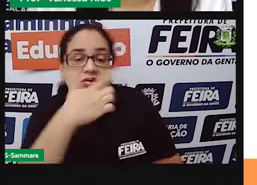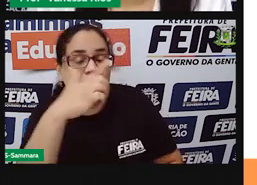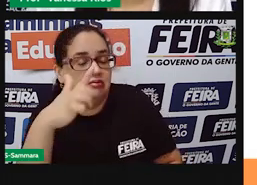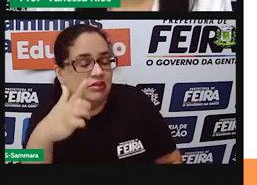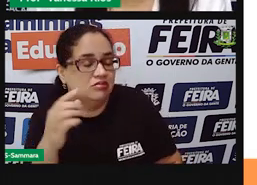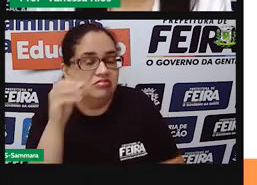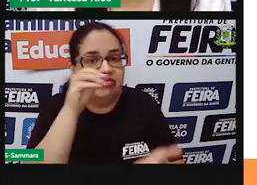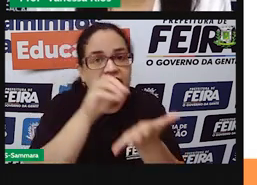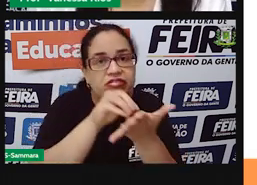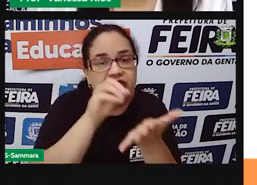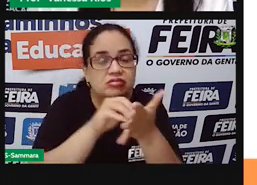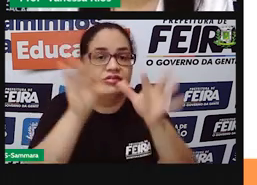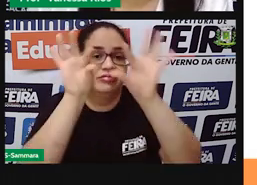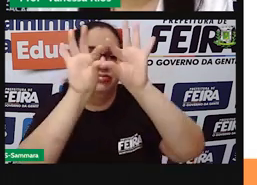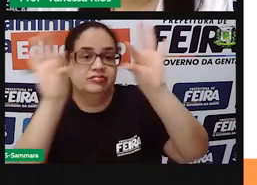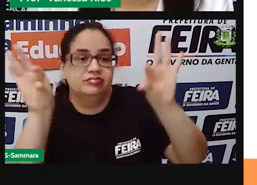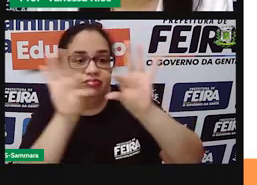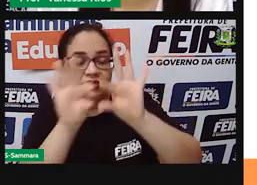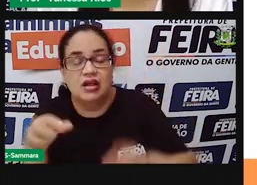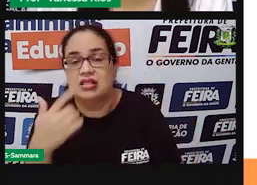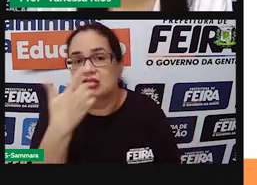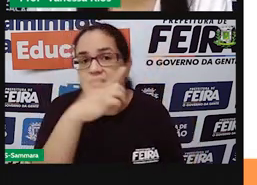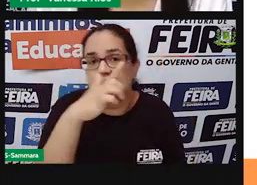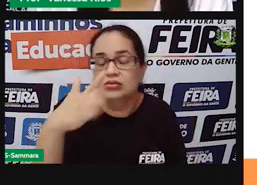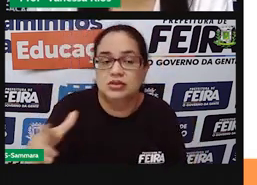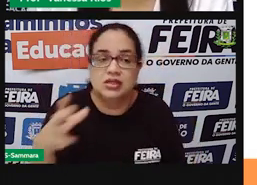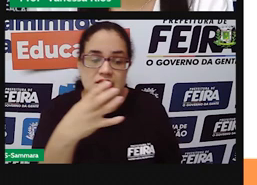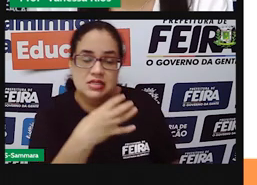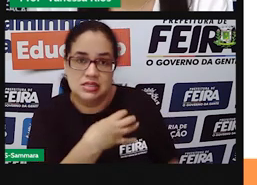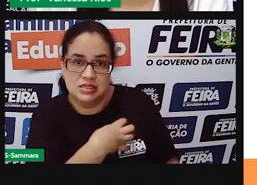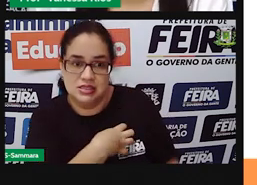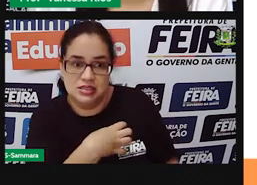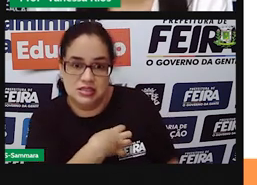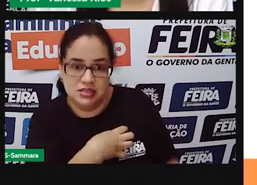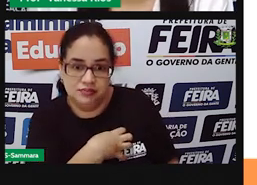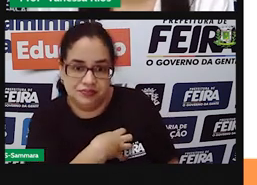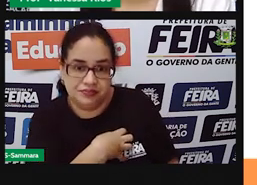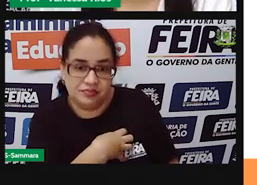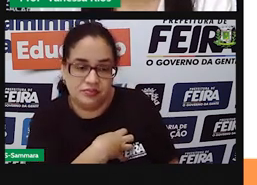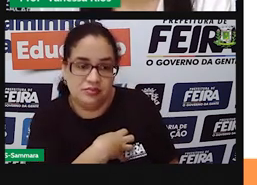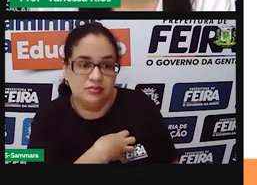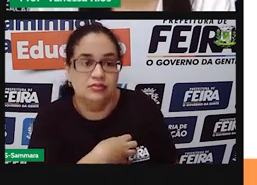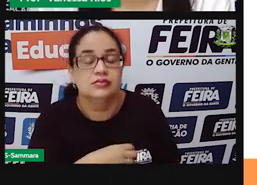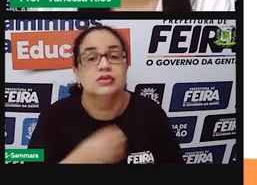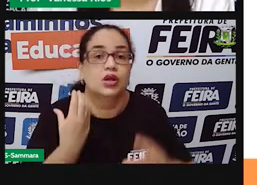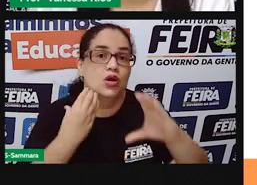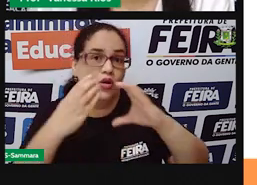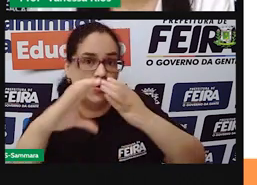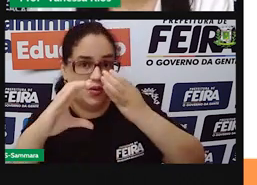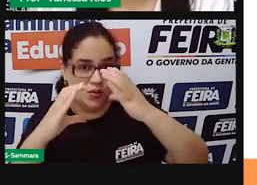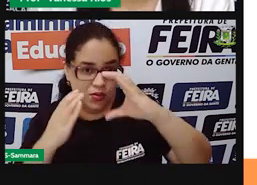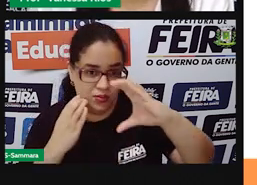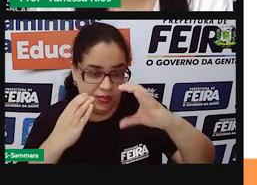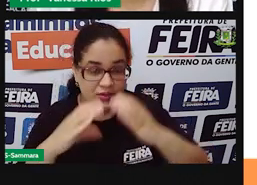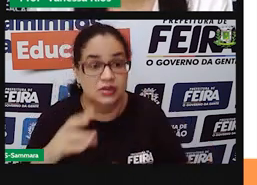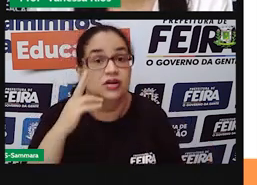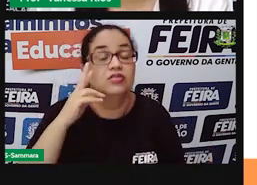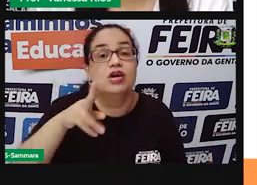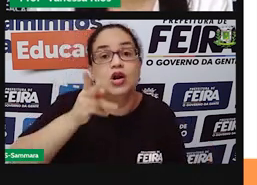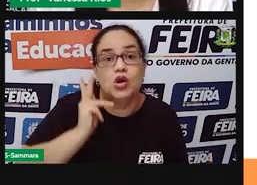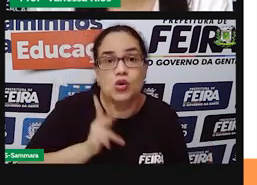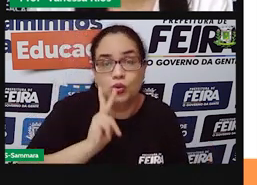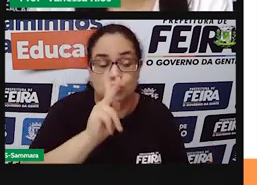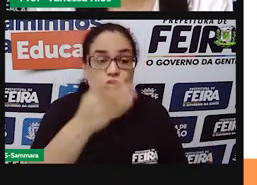frase, para que se complete o sentido, né? Se complete aí a comunicação. E a gente vai continuar